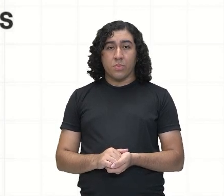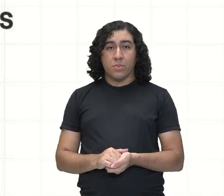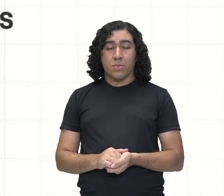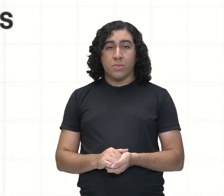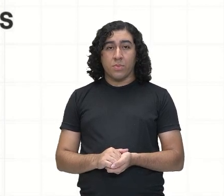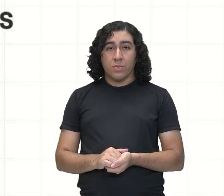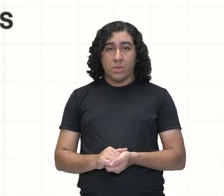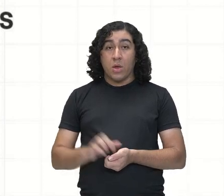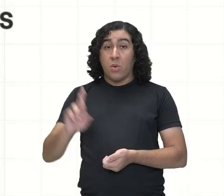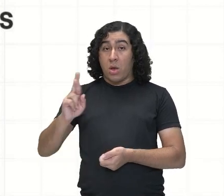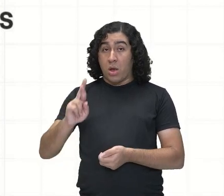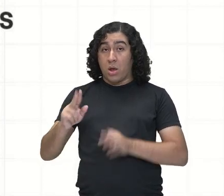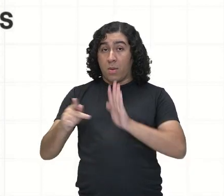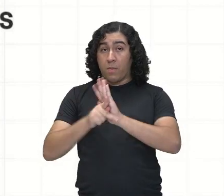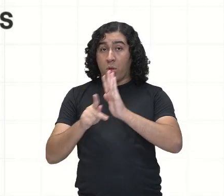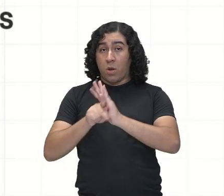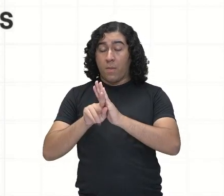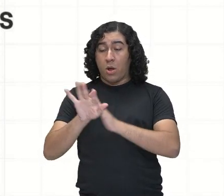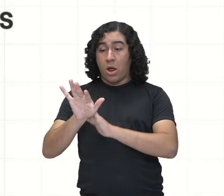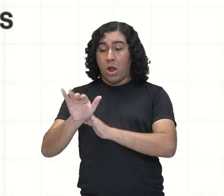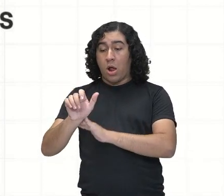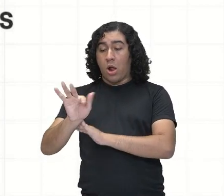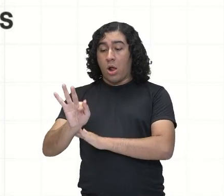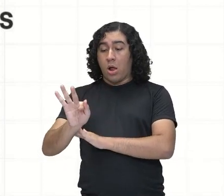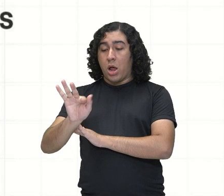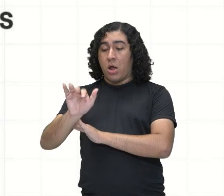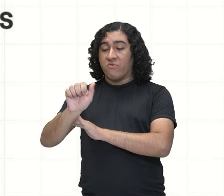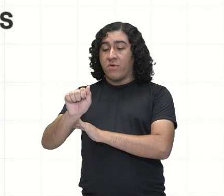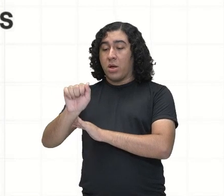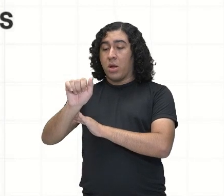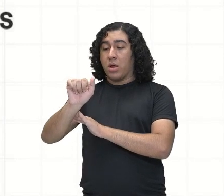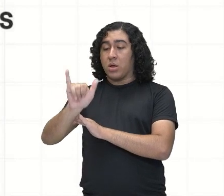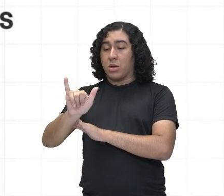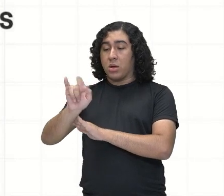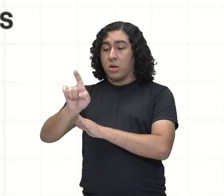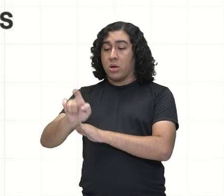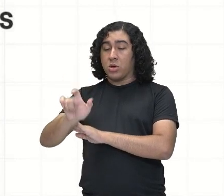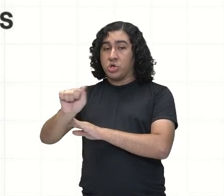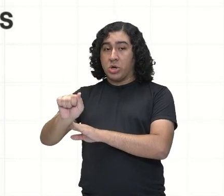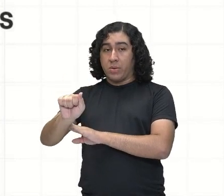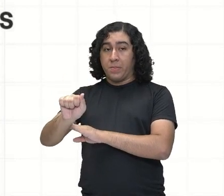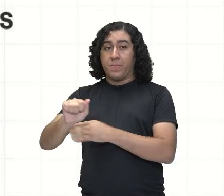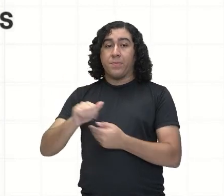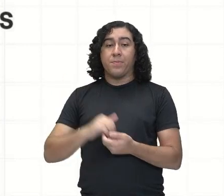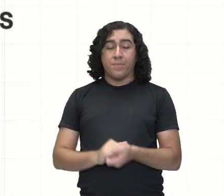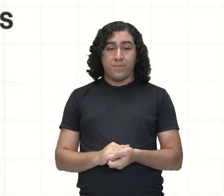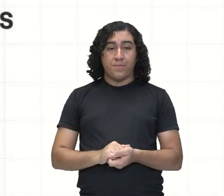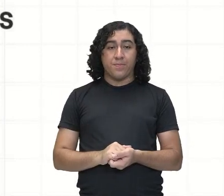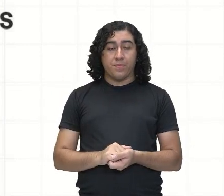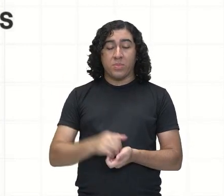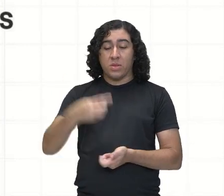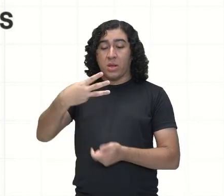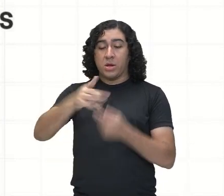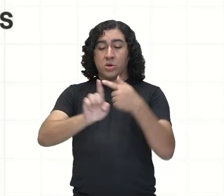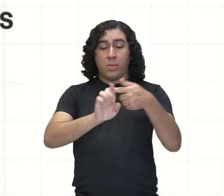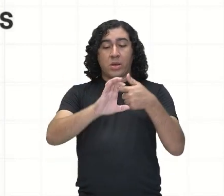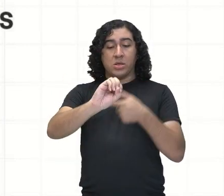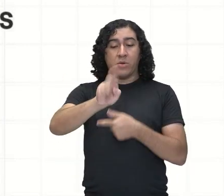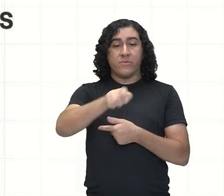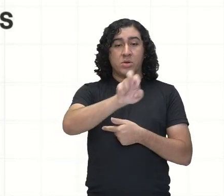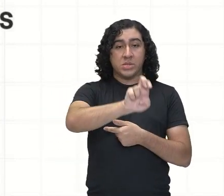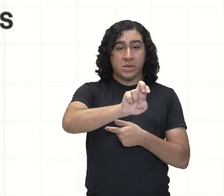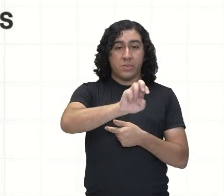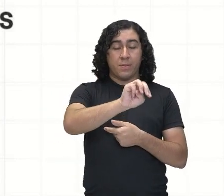bom? Então, é aquele raio de 3 metros, mais os 50 centímetros, que é 0,5